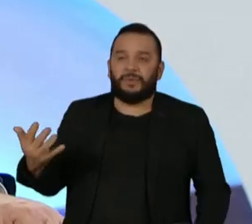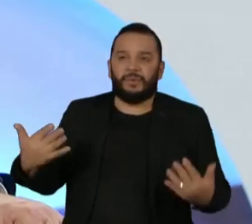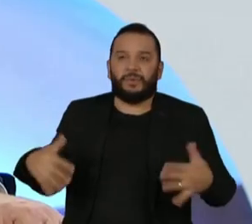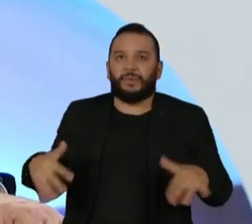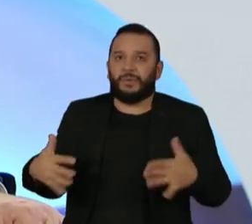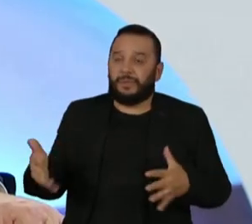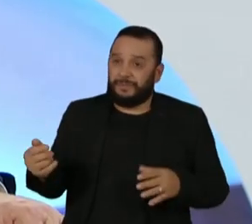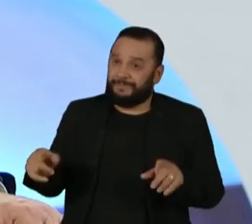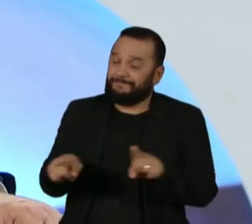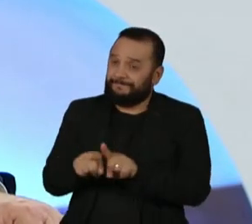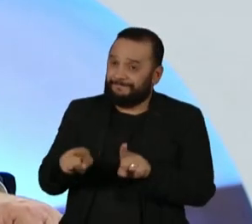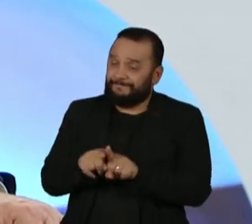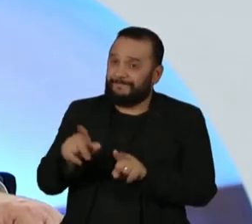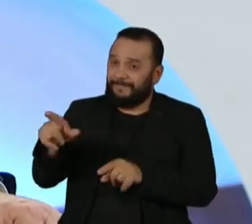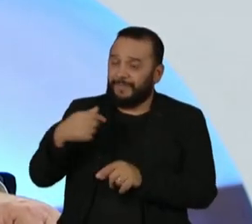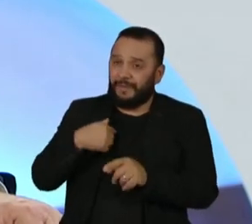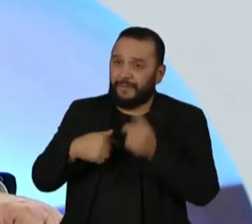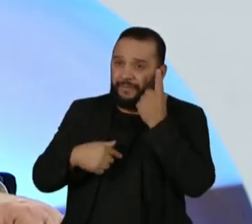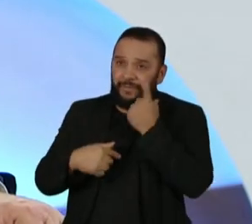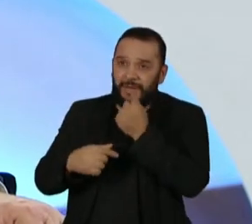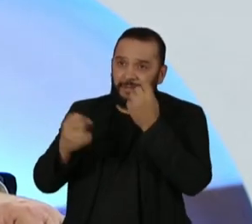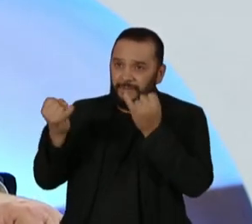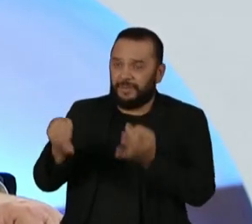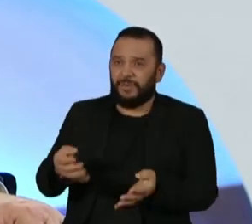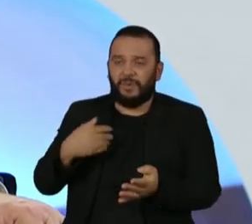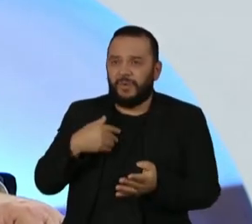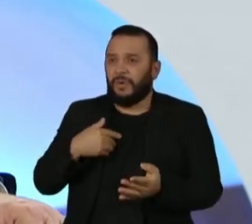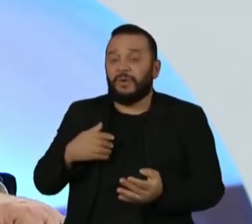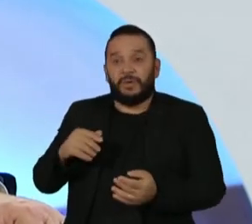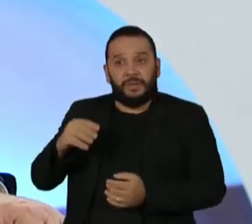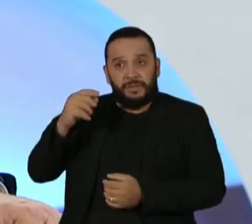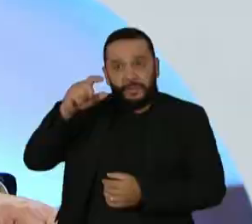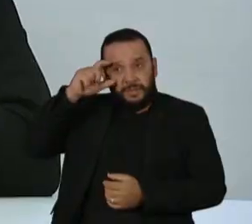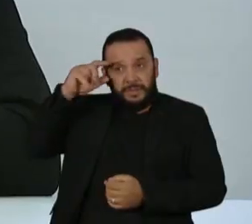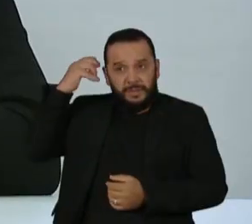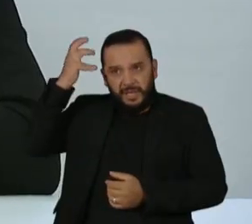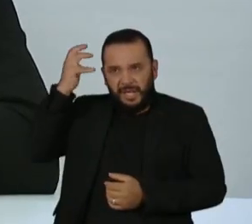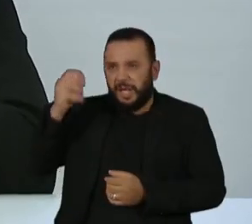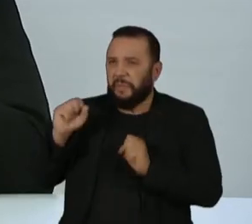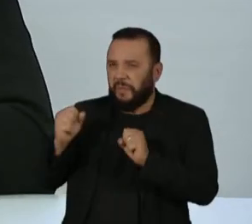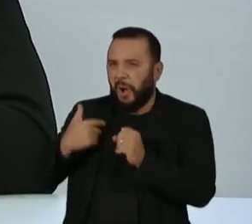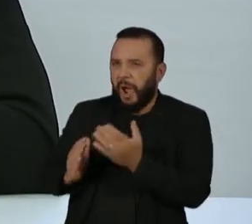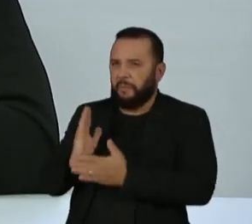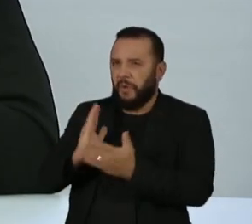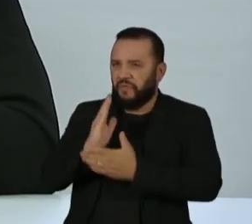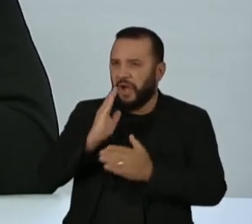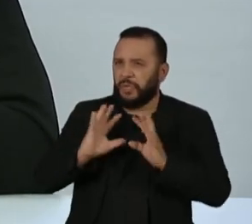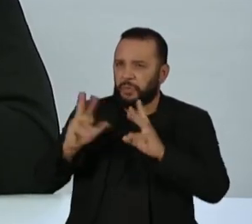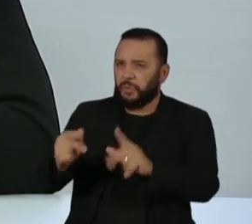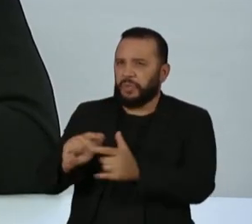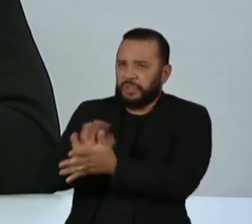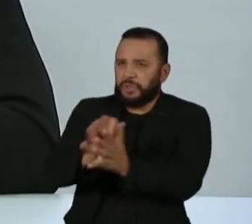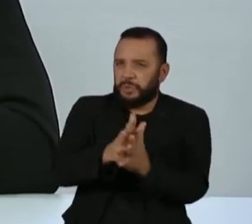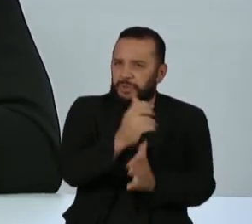até citando o que a Vera colocou, o passar a boiada foi dito por ele, a baixa das